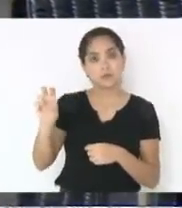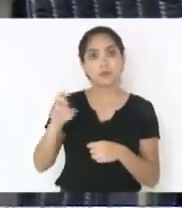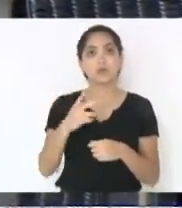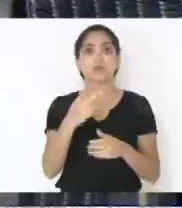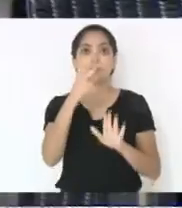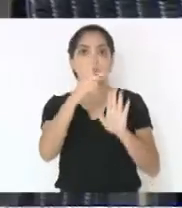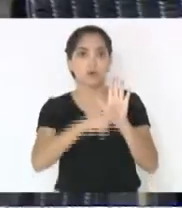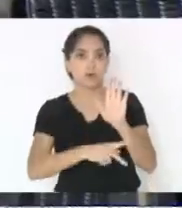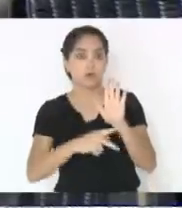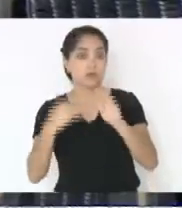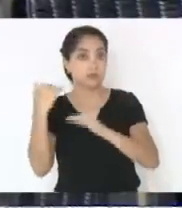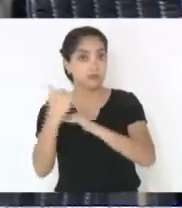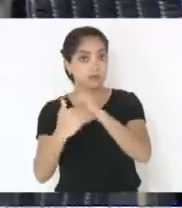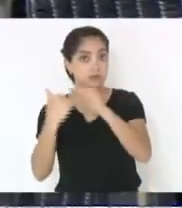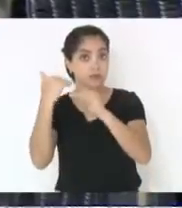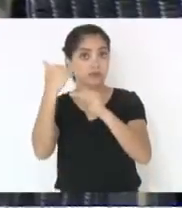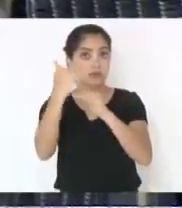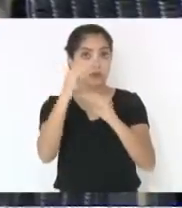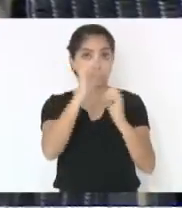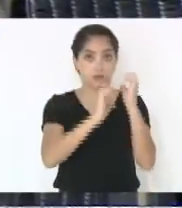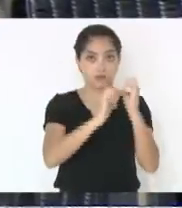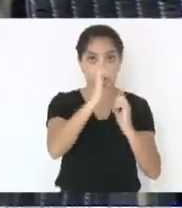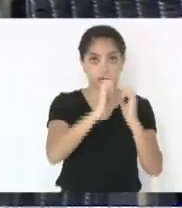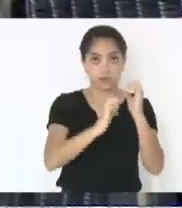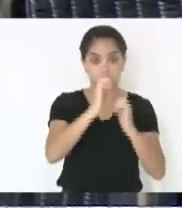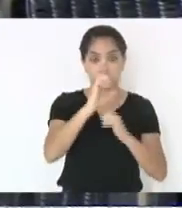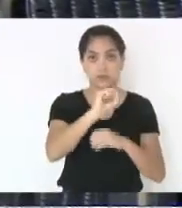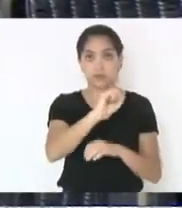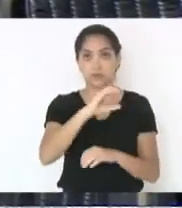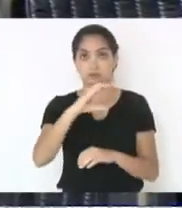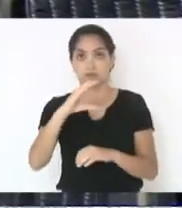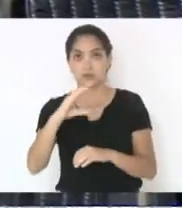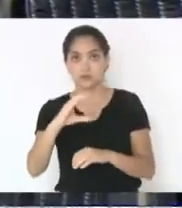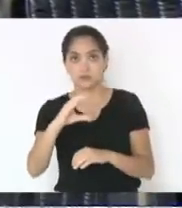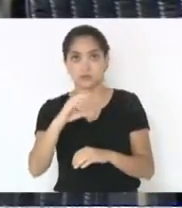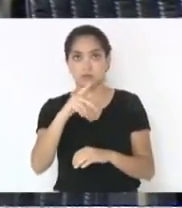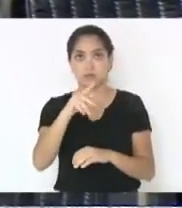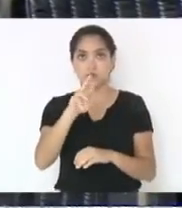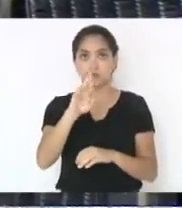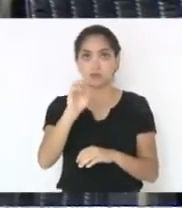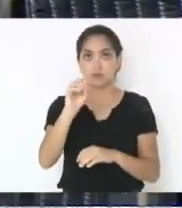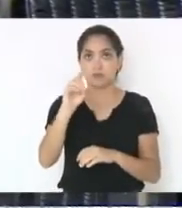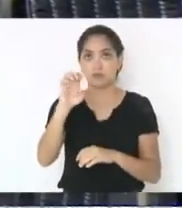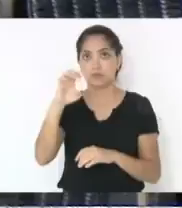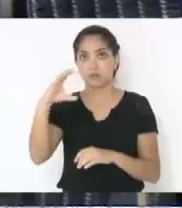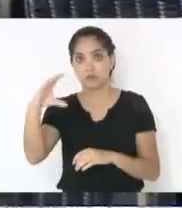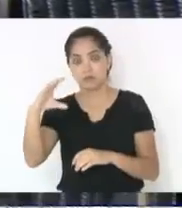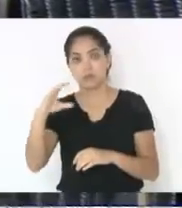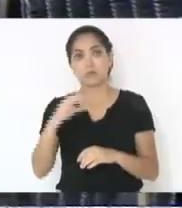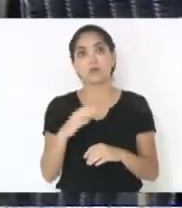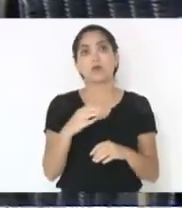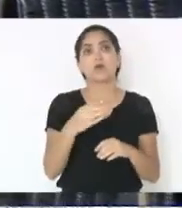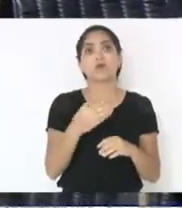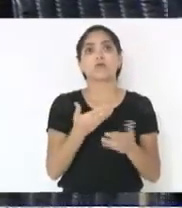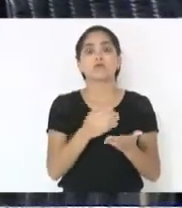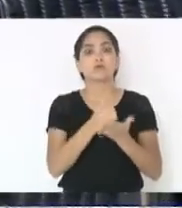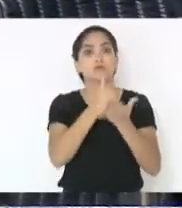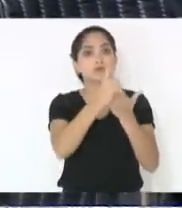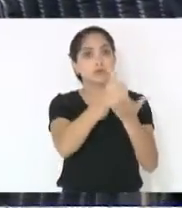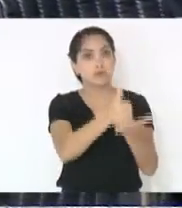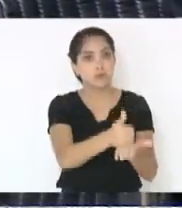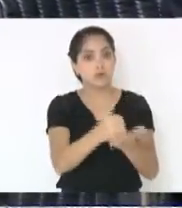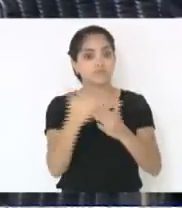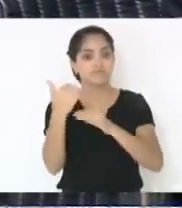desenvolvimento da empresa catarinense, Prodec, e do Fundo de Apoio ao Desenvolvimento Catarinense,